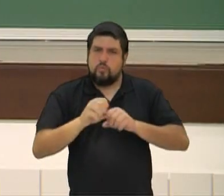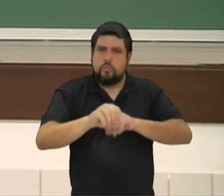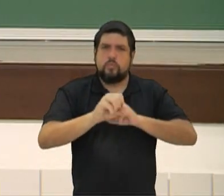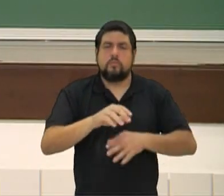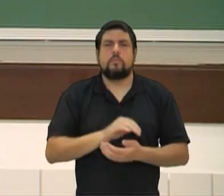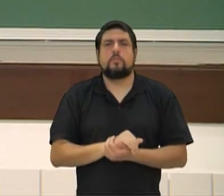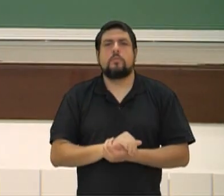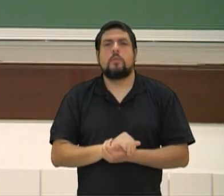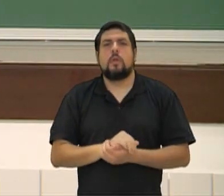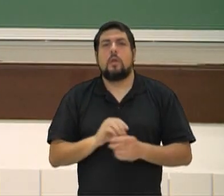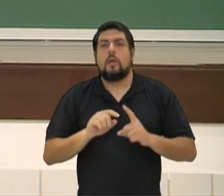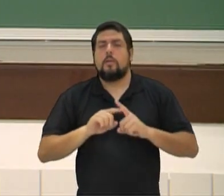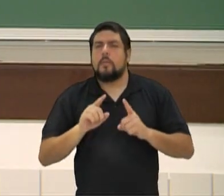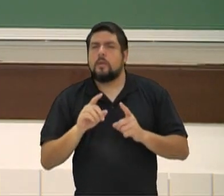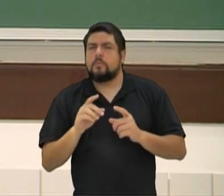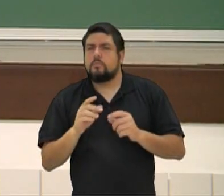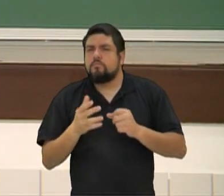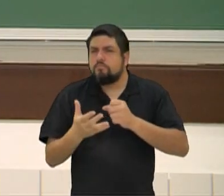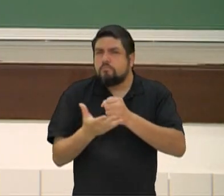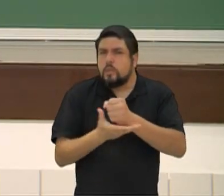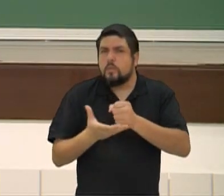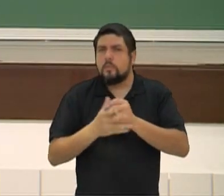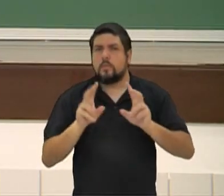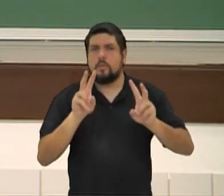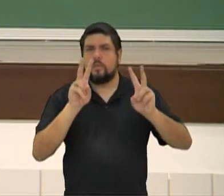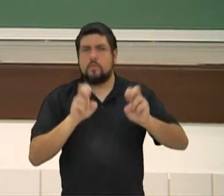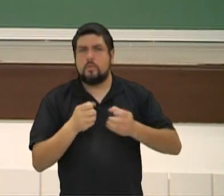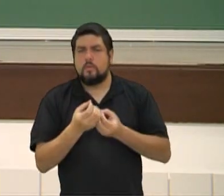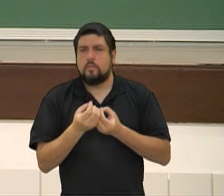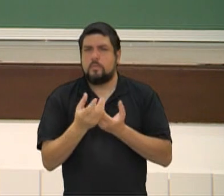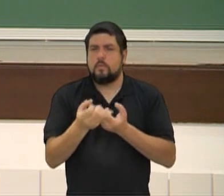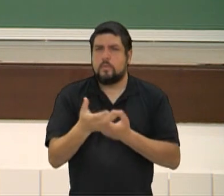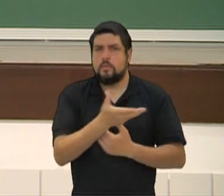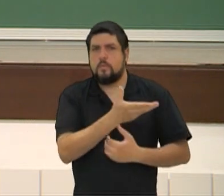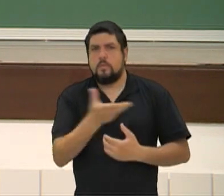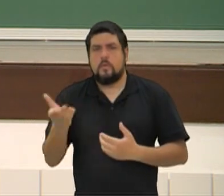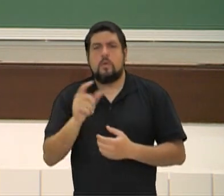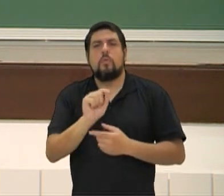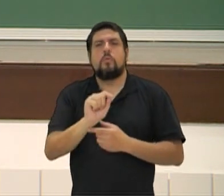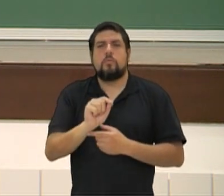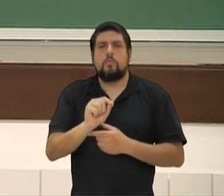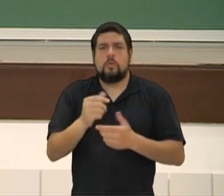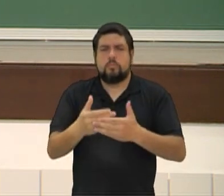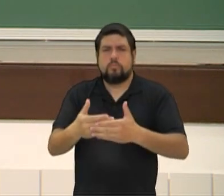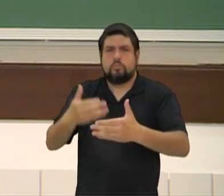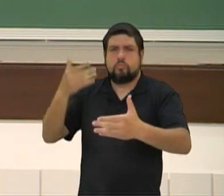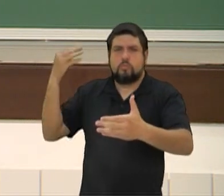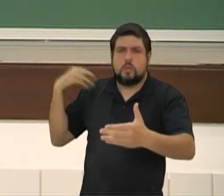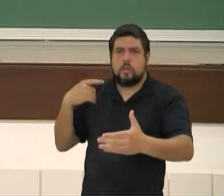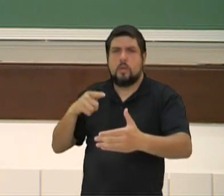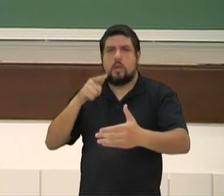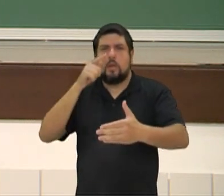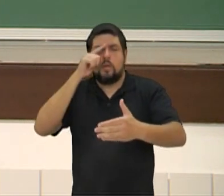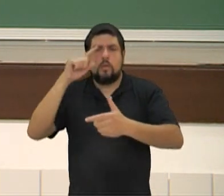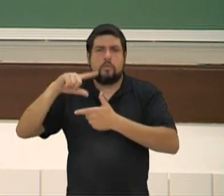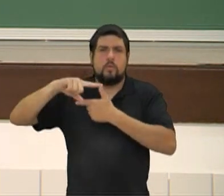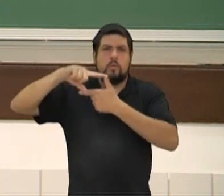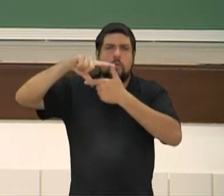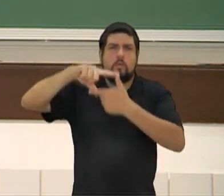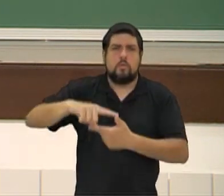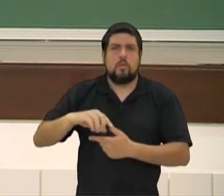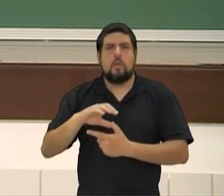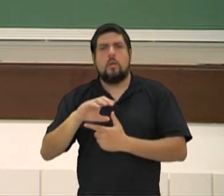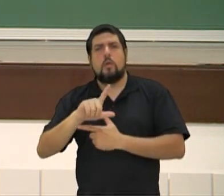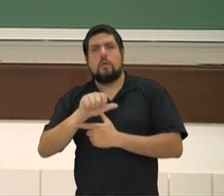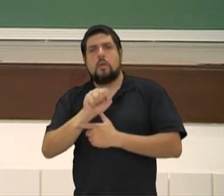tapinho aí nesse tema relacionado a essa antiguidade clássica, o próprio termo clássico já está